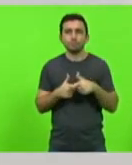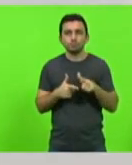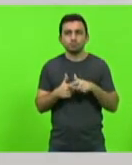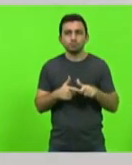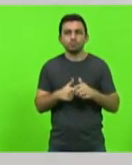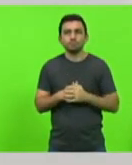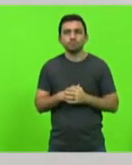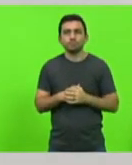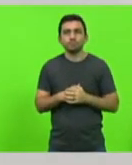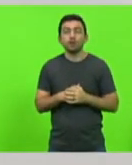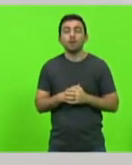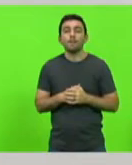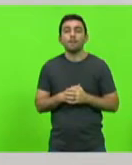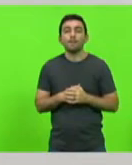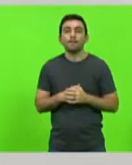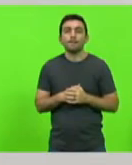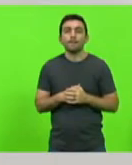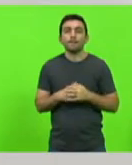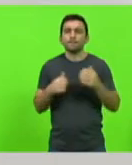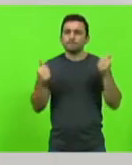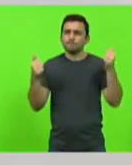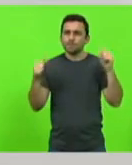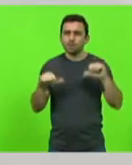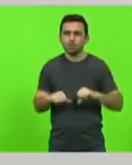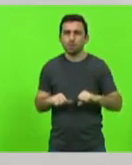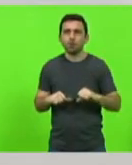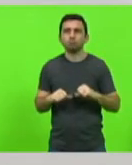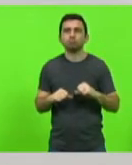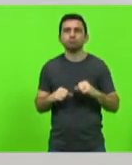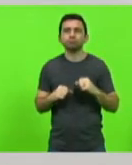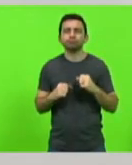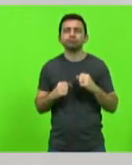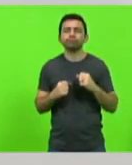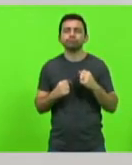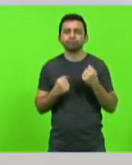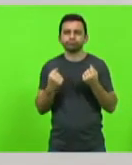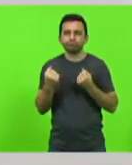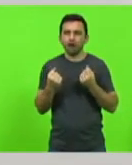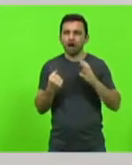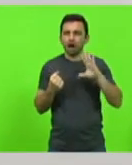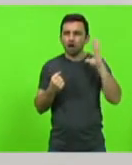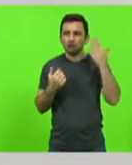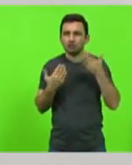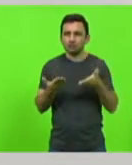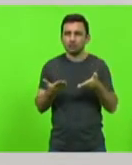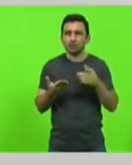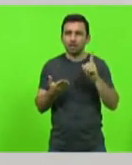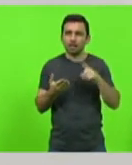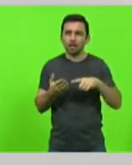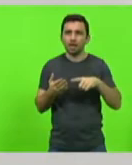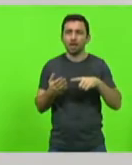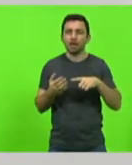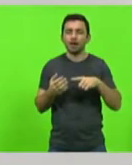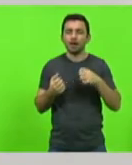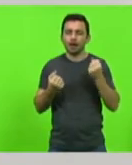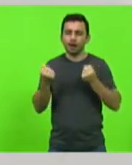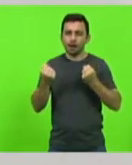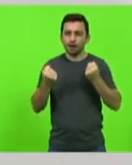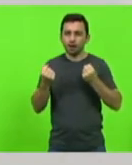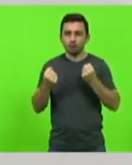O pior evento de trânsito que acontece em Santa Catarina são as colisões frontais.